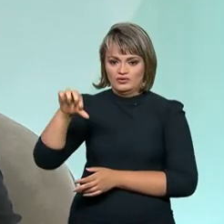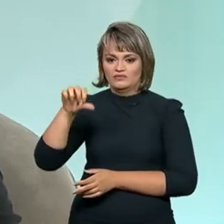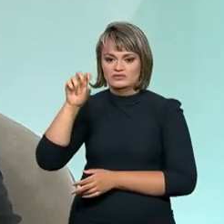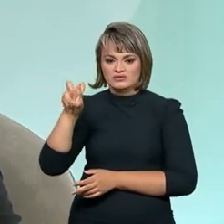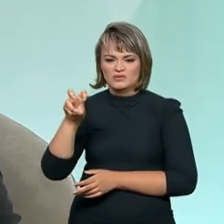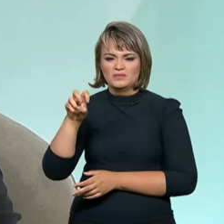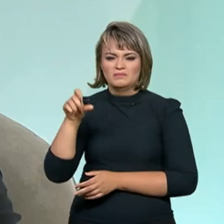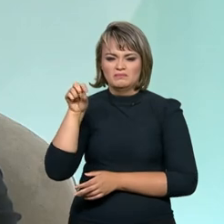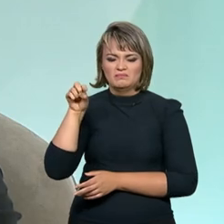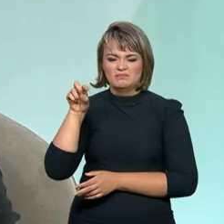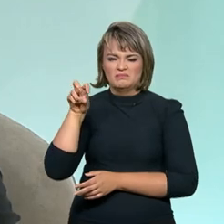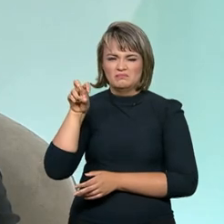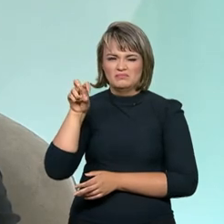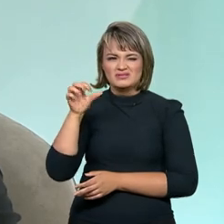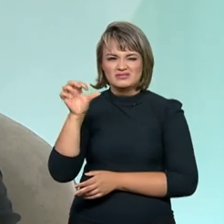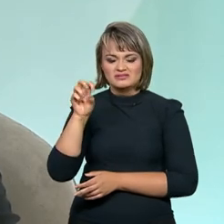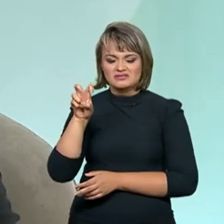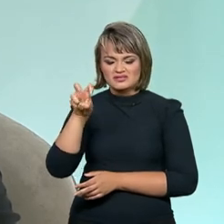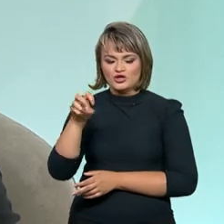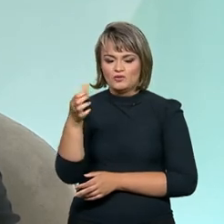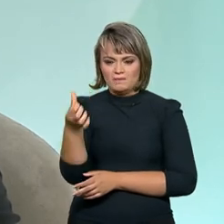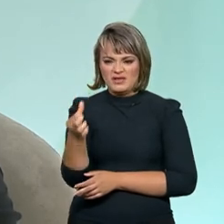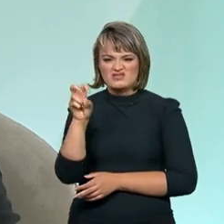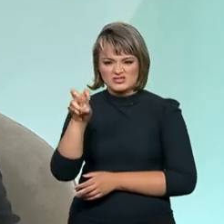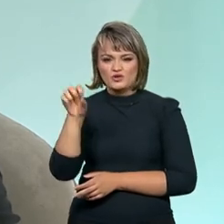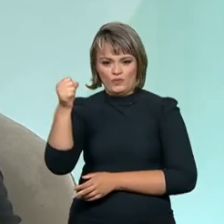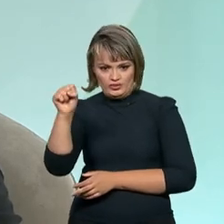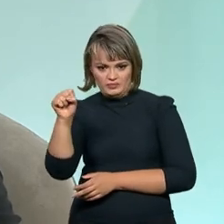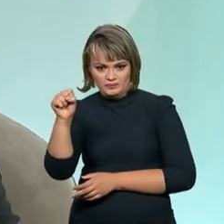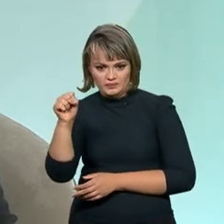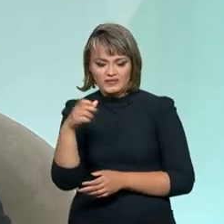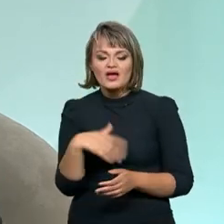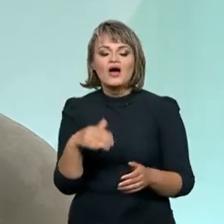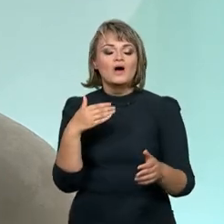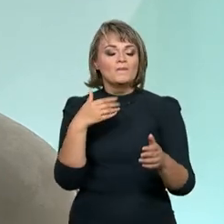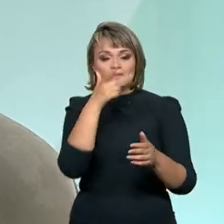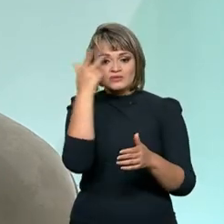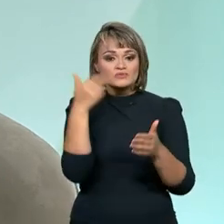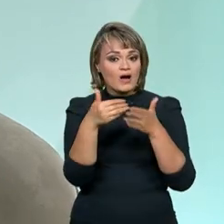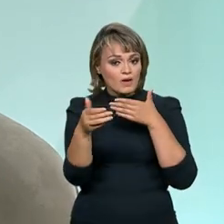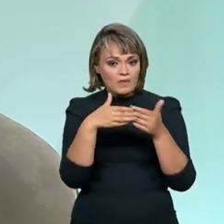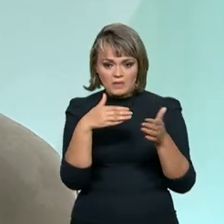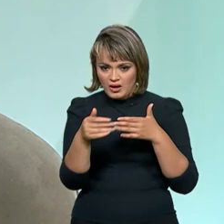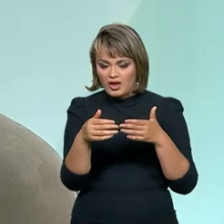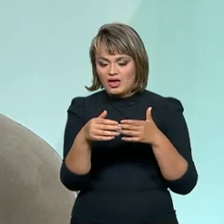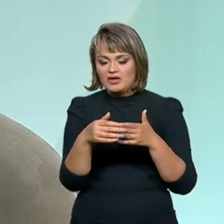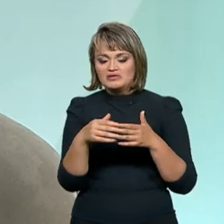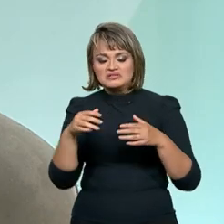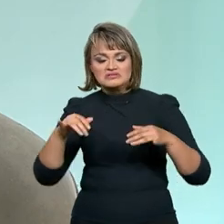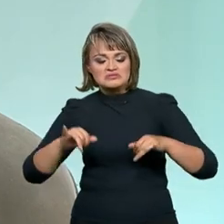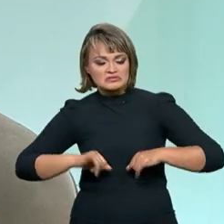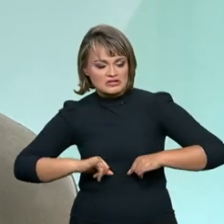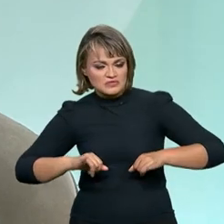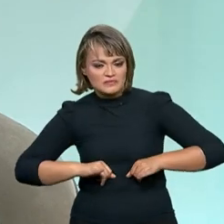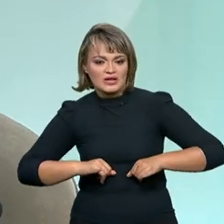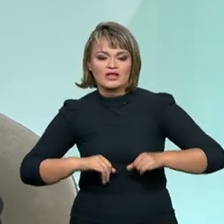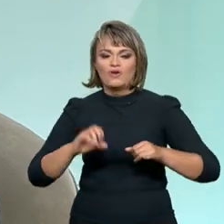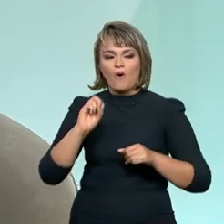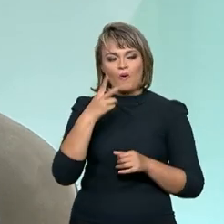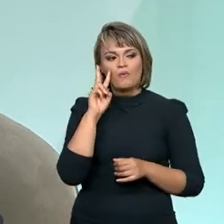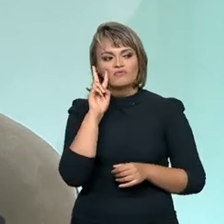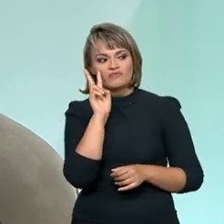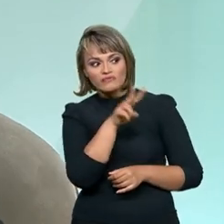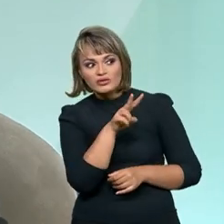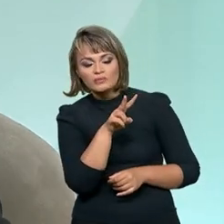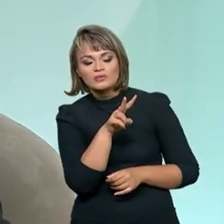-5008. Através desses canais, qualquer pessoa, mesmo que não tenha sofrido a violência ou que seja um seu vizinho, que